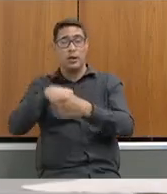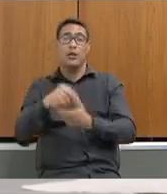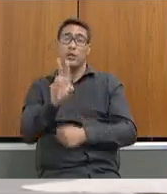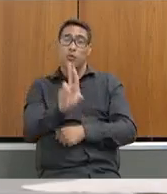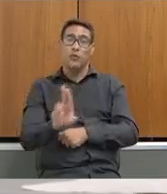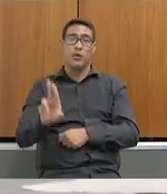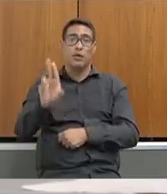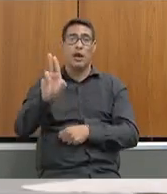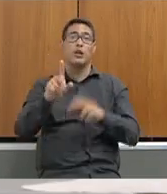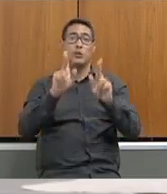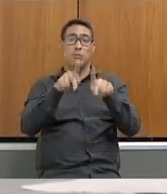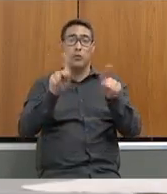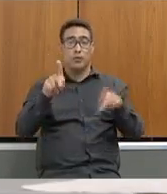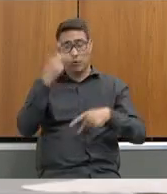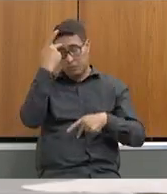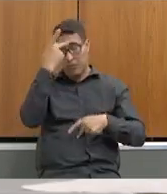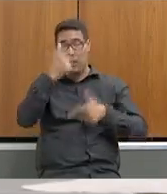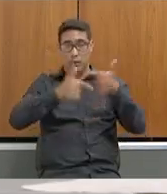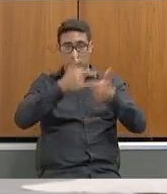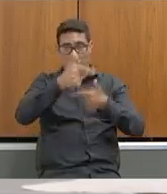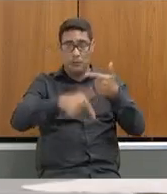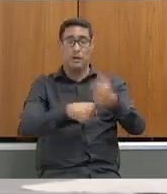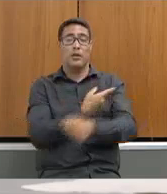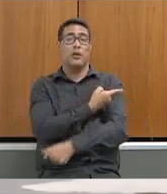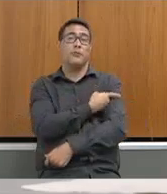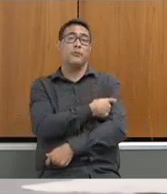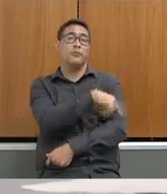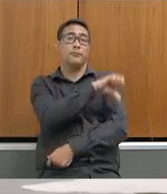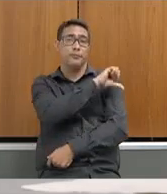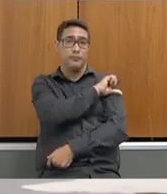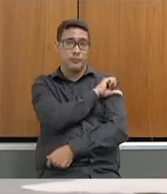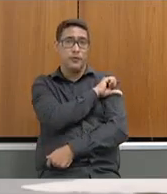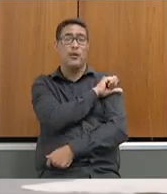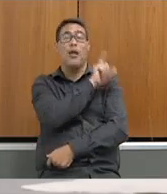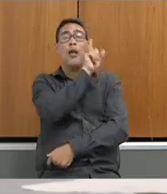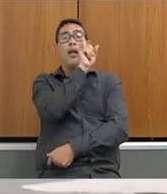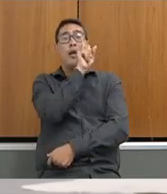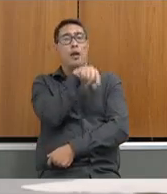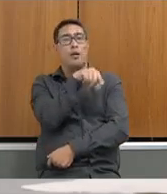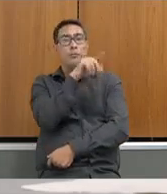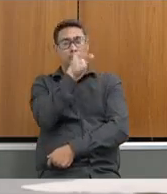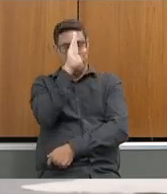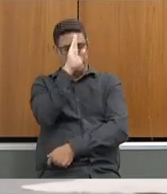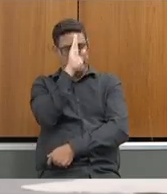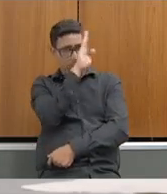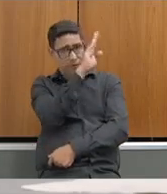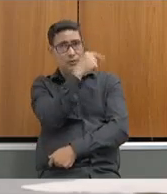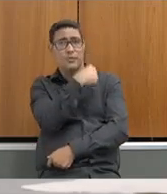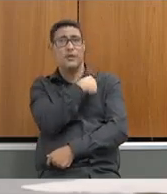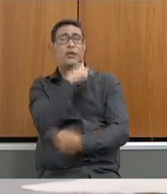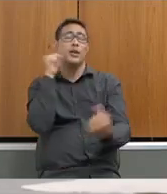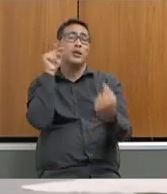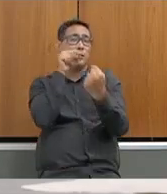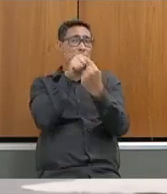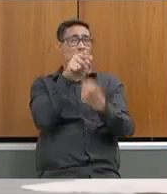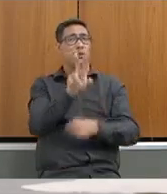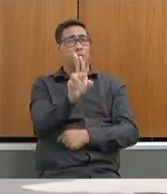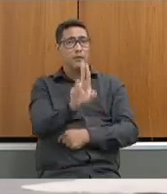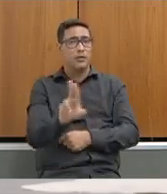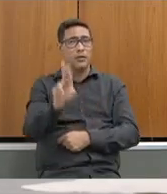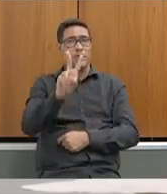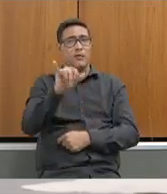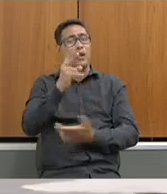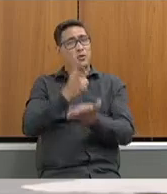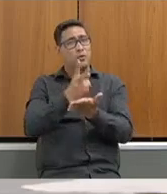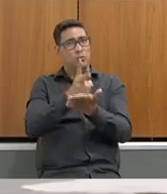professores para a educação básica. Essa é uma perspectiva que temos trabalhado com essas universidades e continuaremos